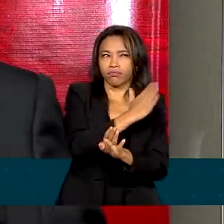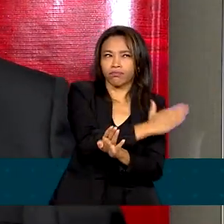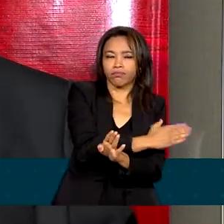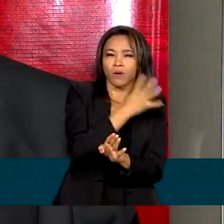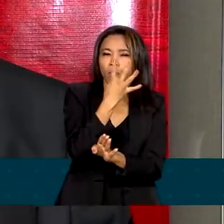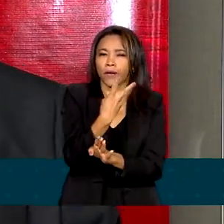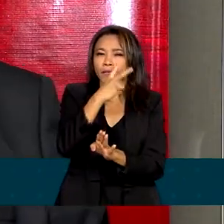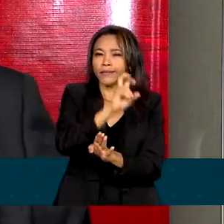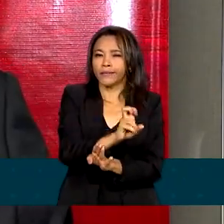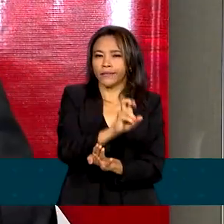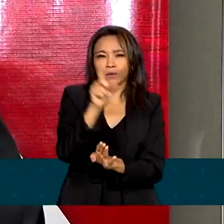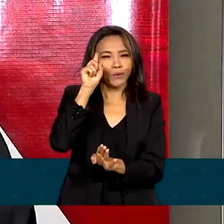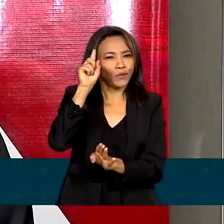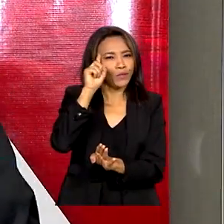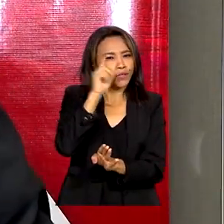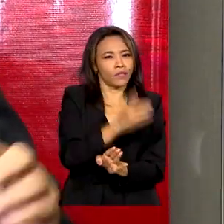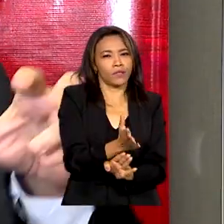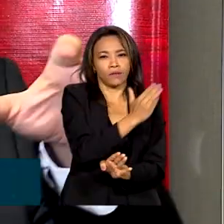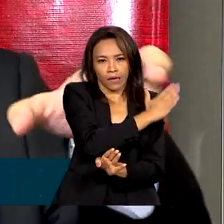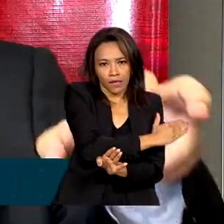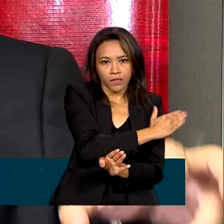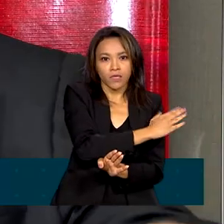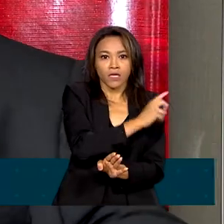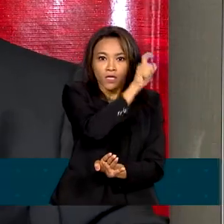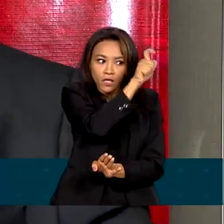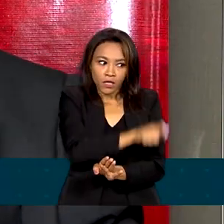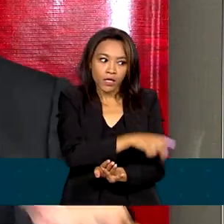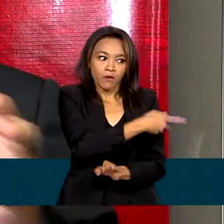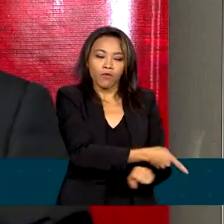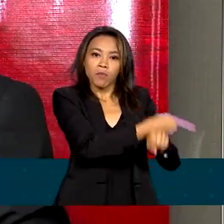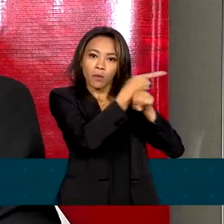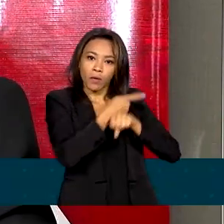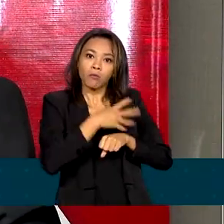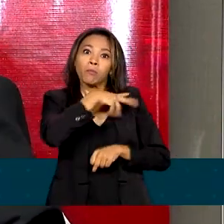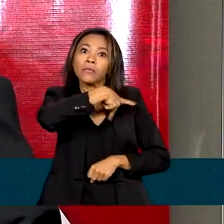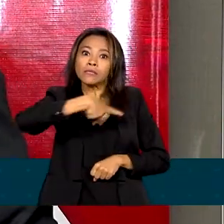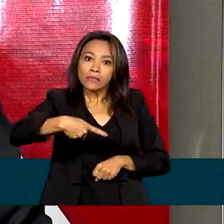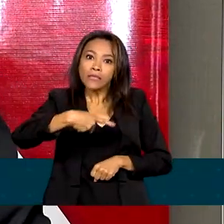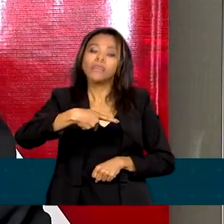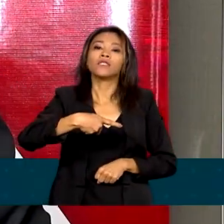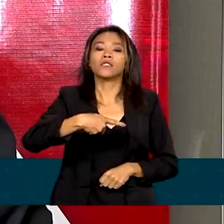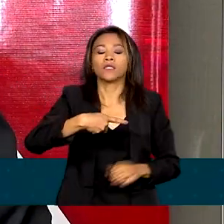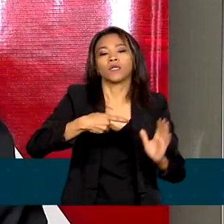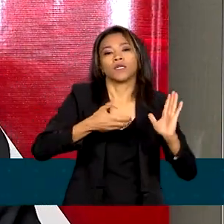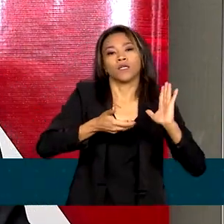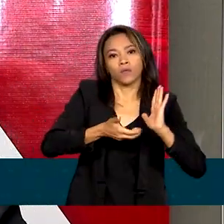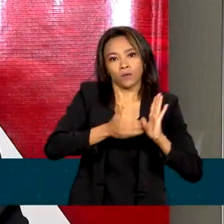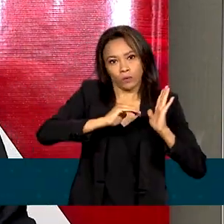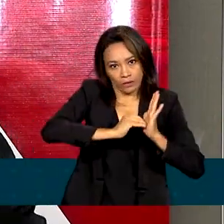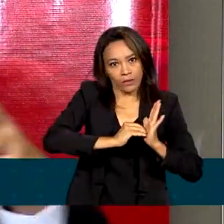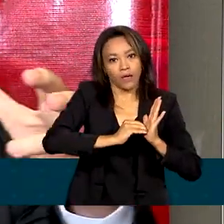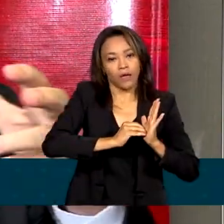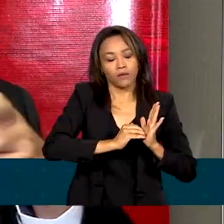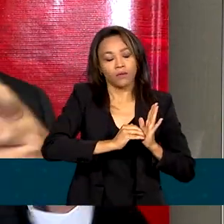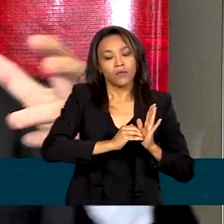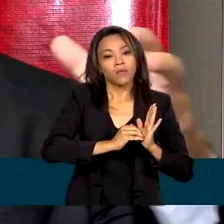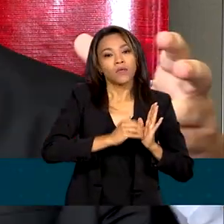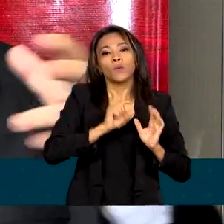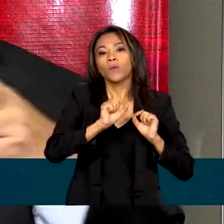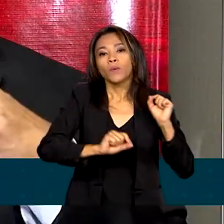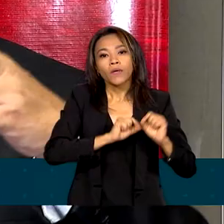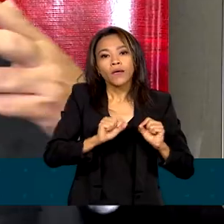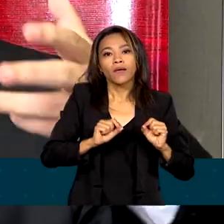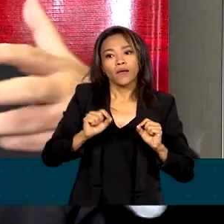quando eu fui procurado pelo presidente do Senado, que a Polícia Federal estivesse acompanhando. Esses